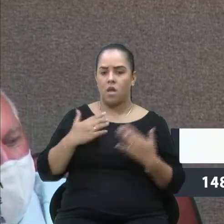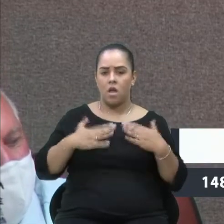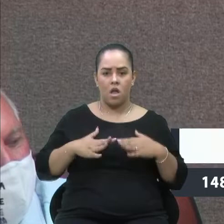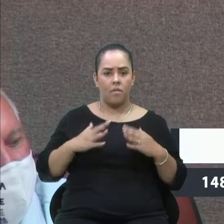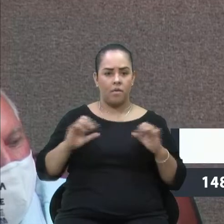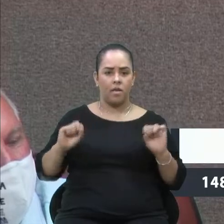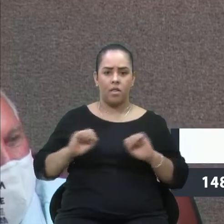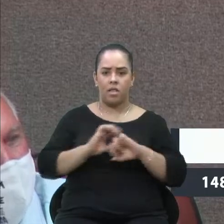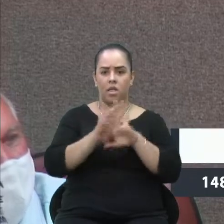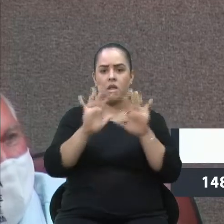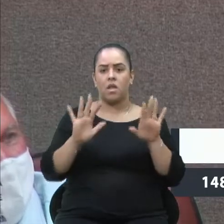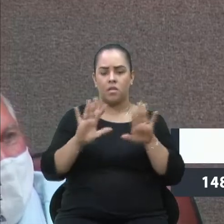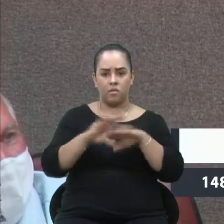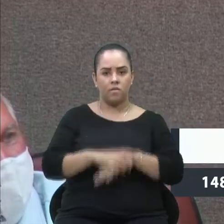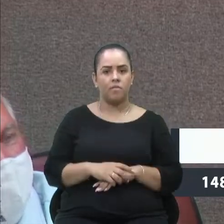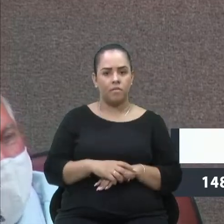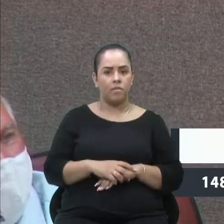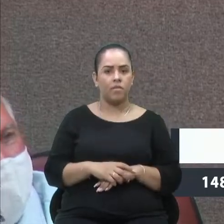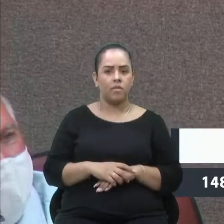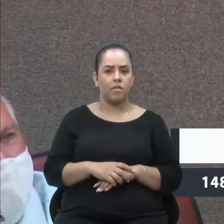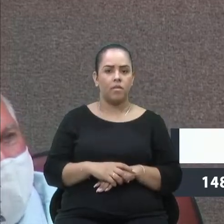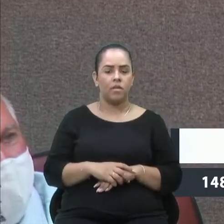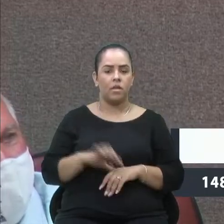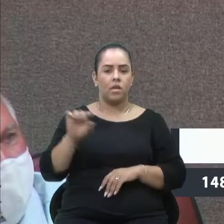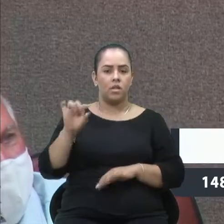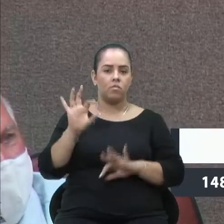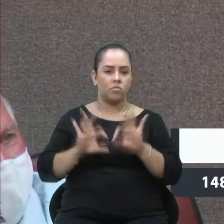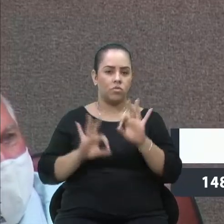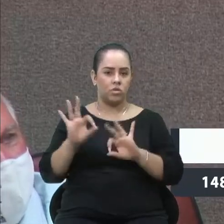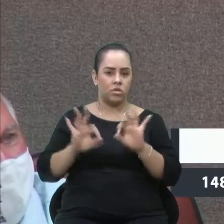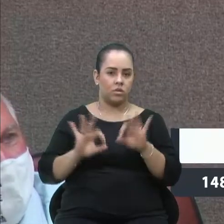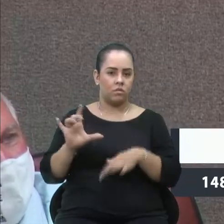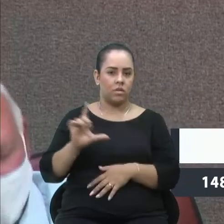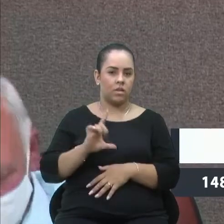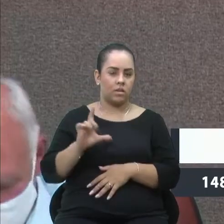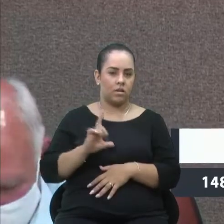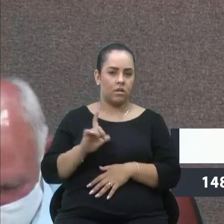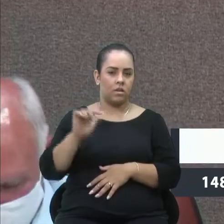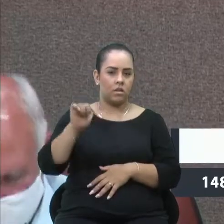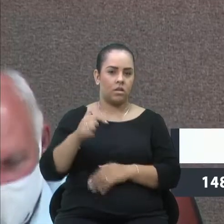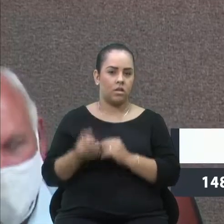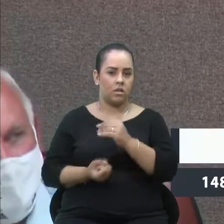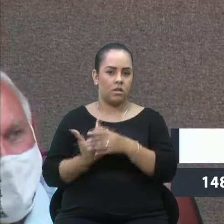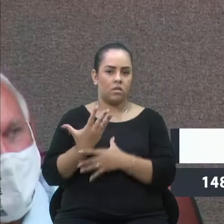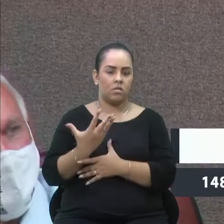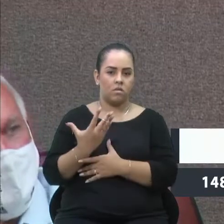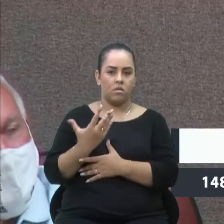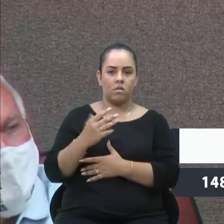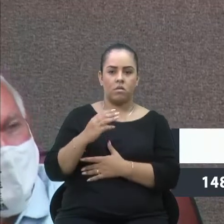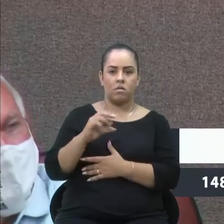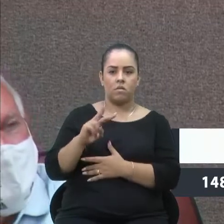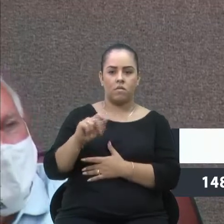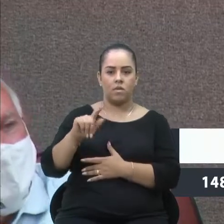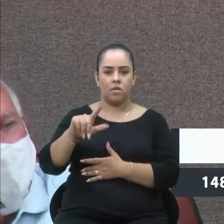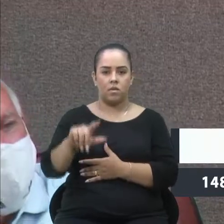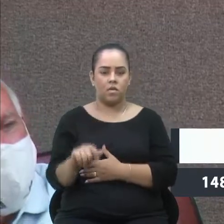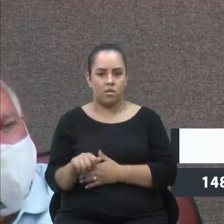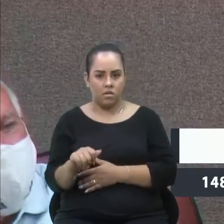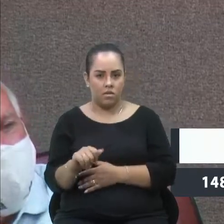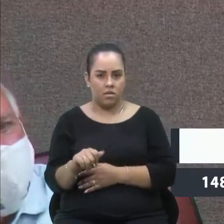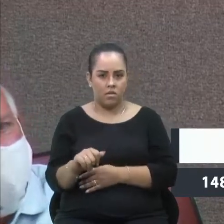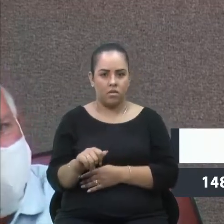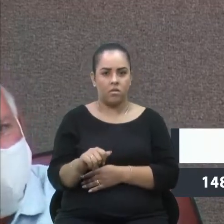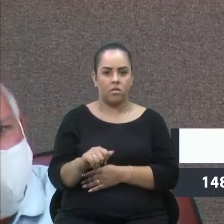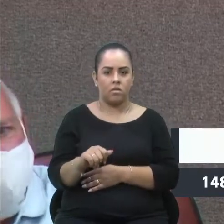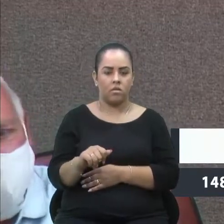clareza. Esse projeto que vem sobre a criação desse cargo para